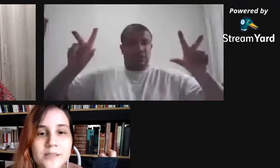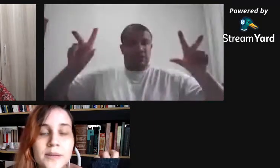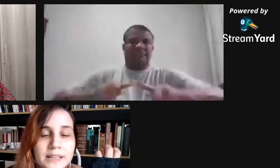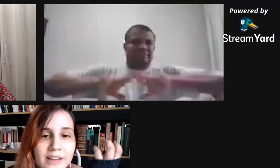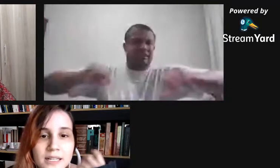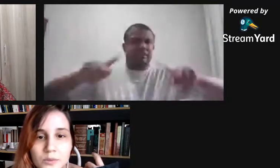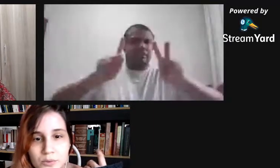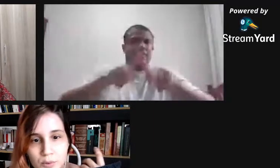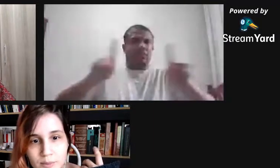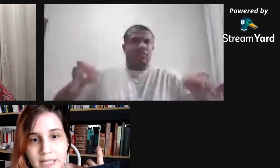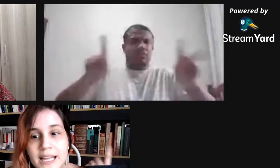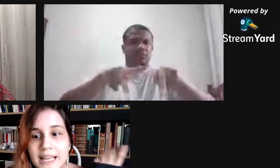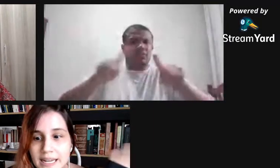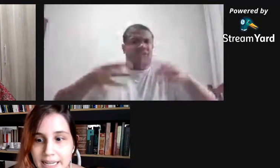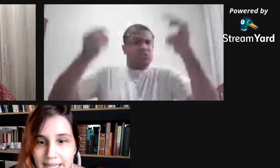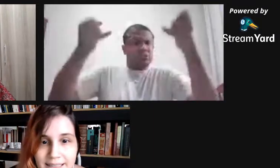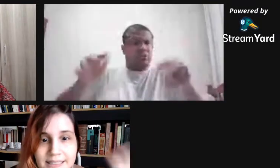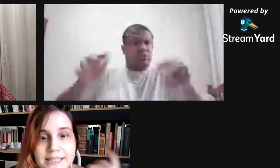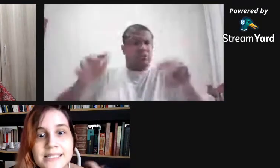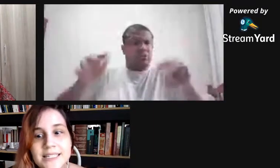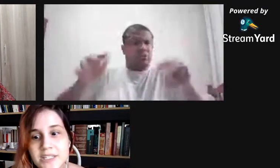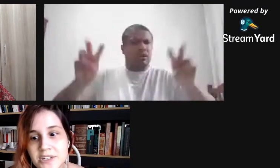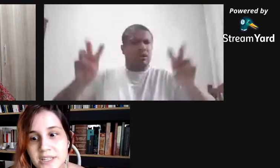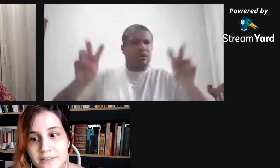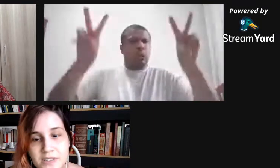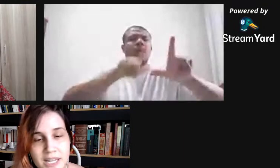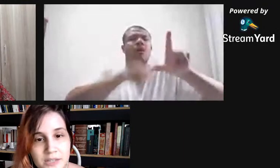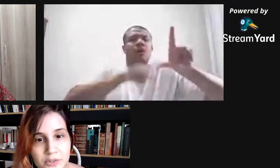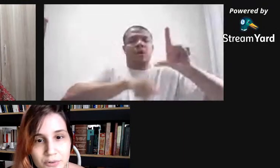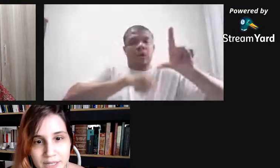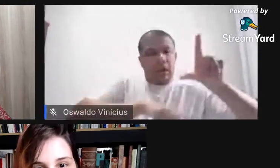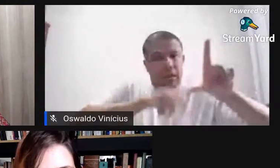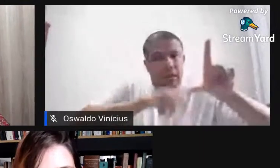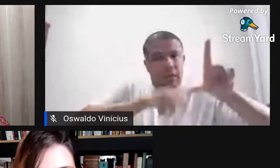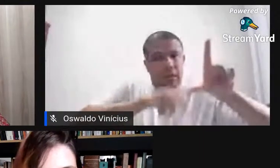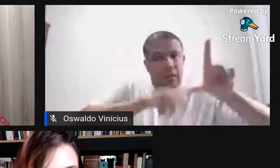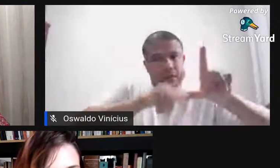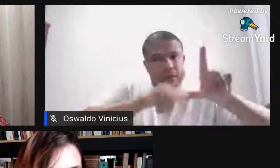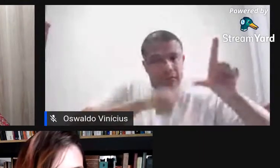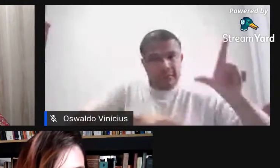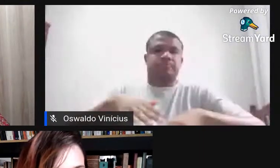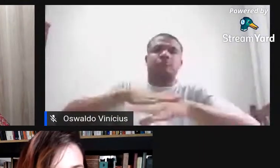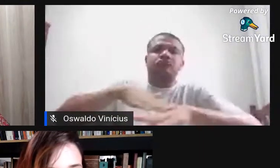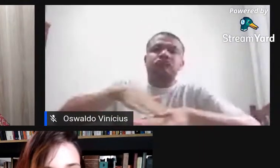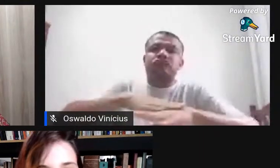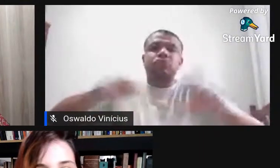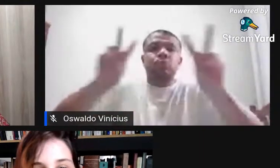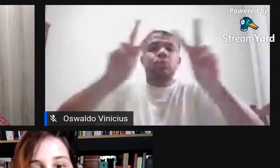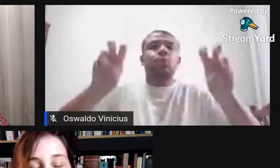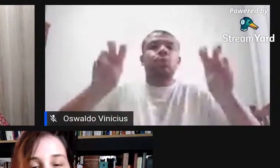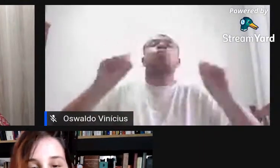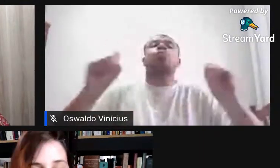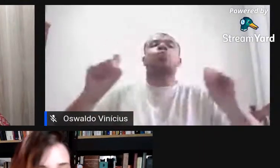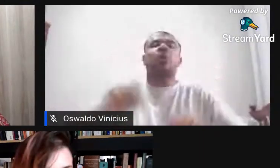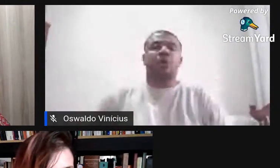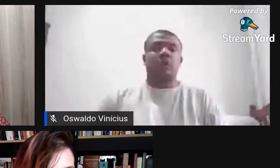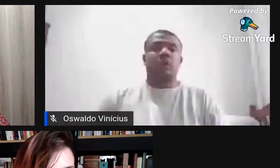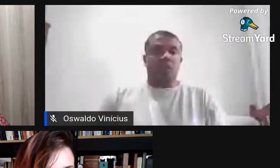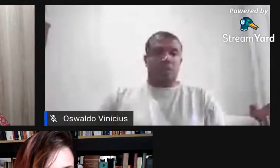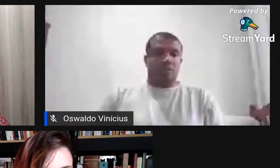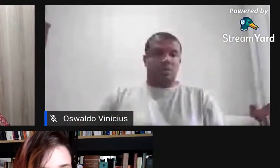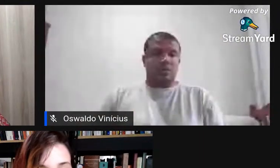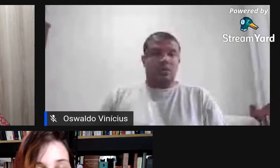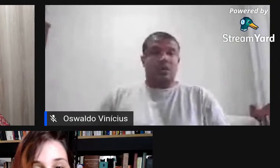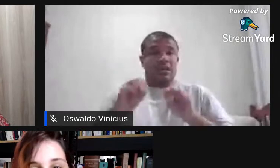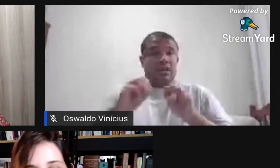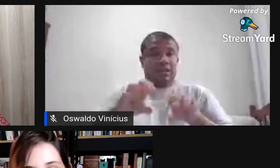professores falando sobre letras, a gente teve gente conversando sobre... Ensinando a gente a